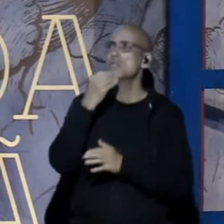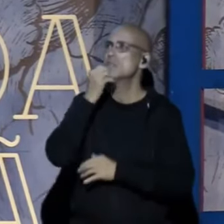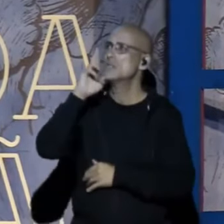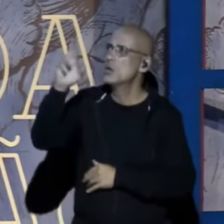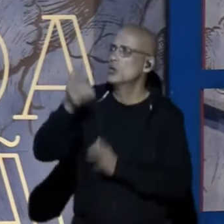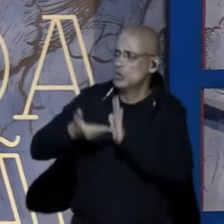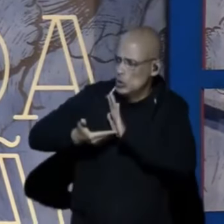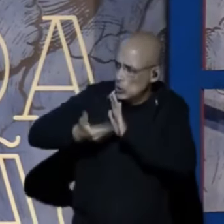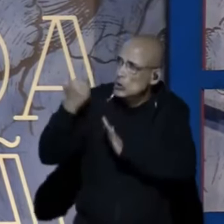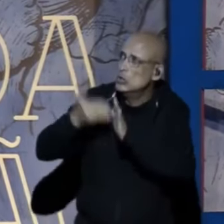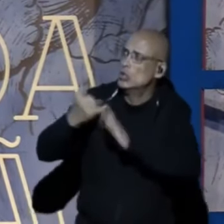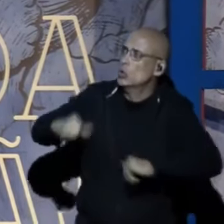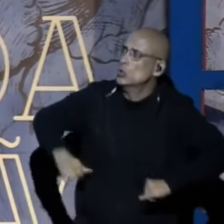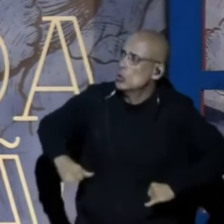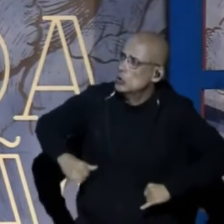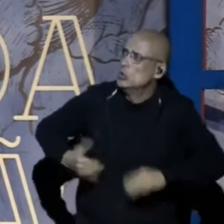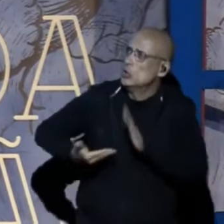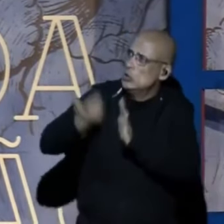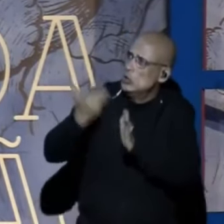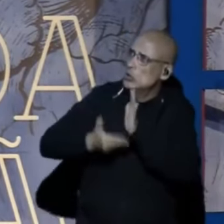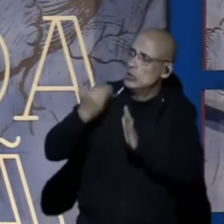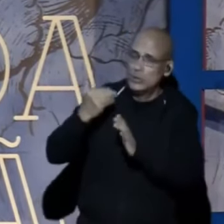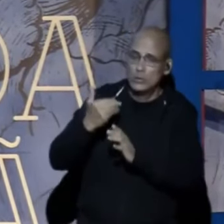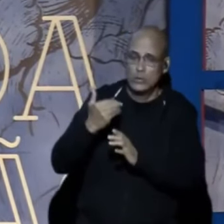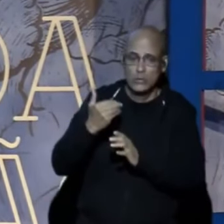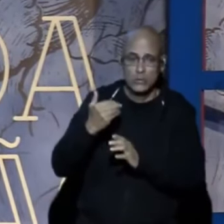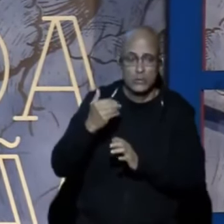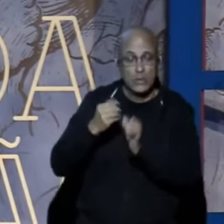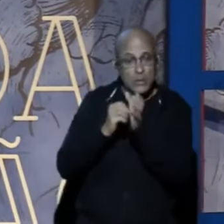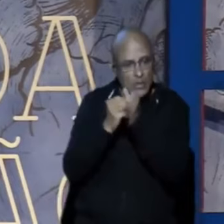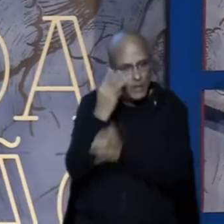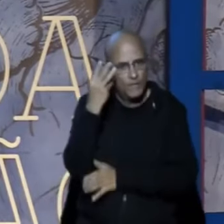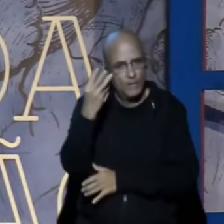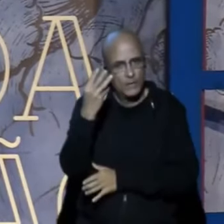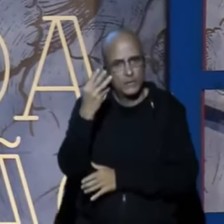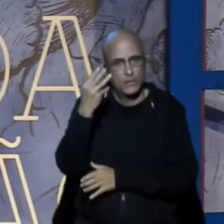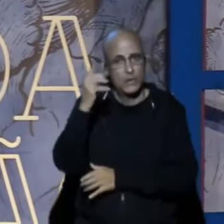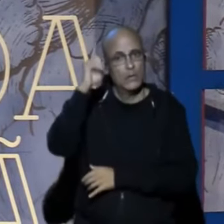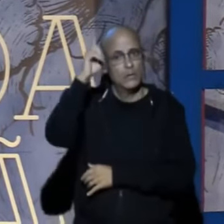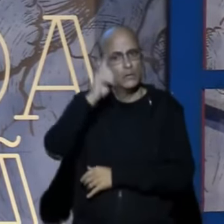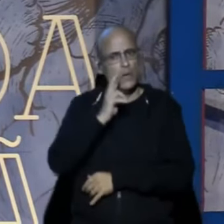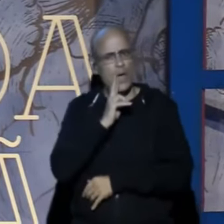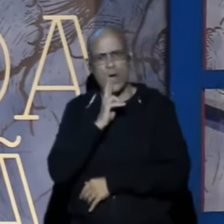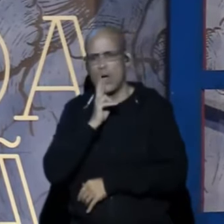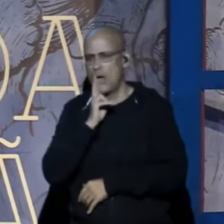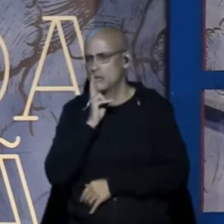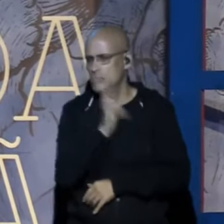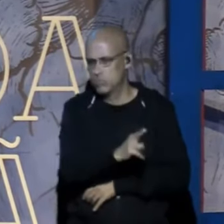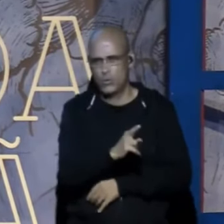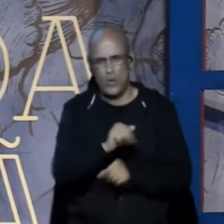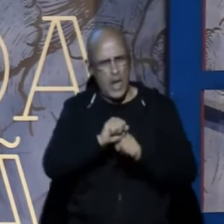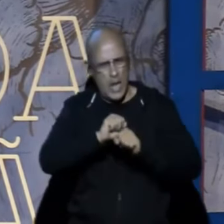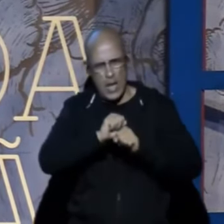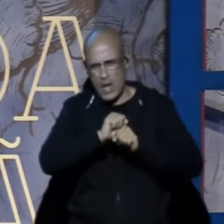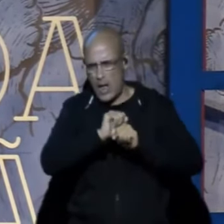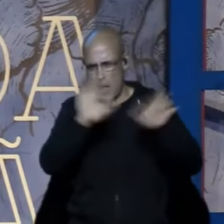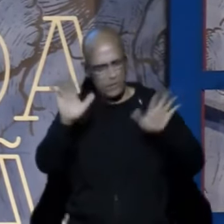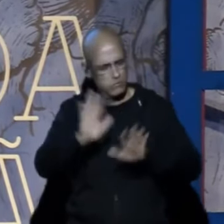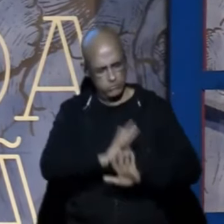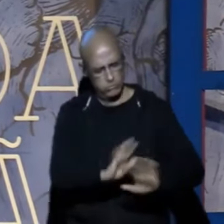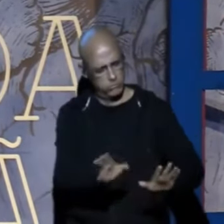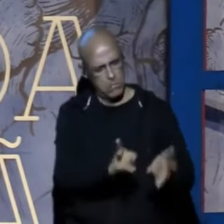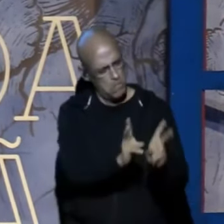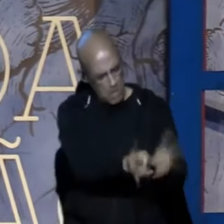sofrimento E Deus lhe disse De forma muito clara A minha graça Te basta